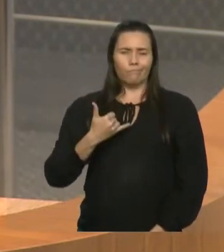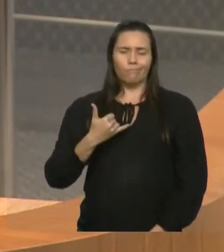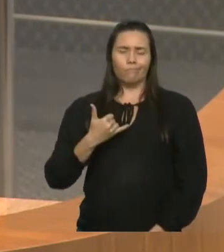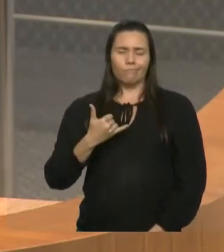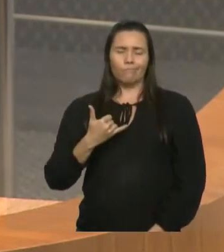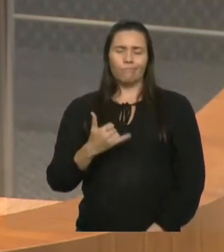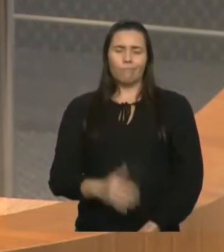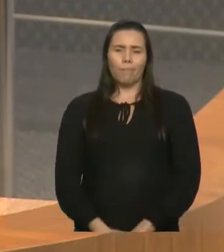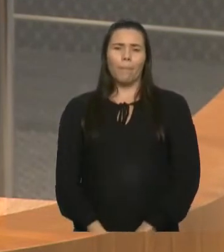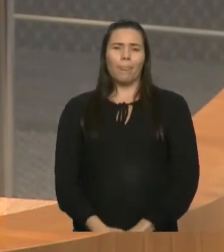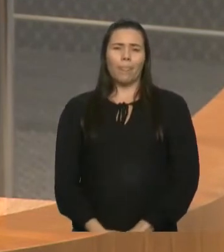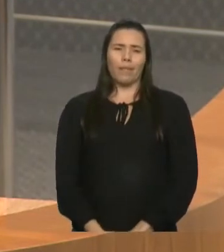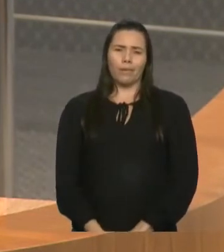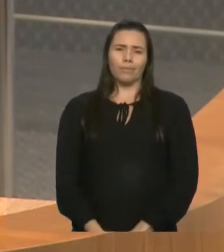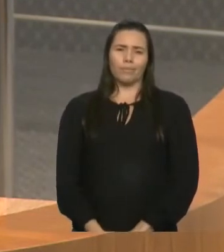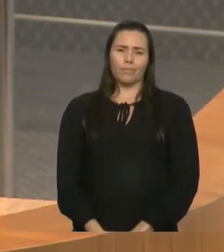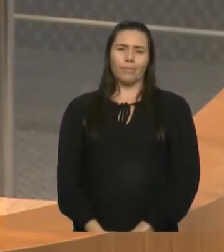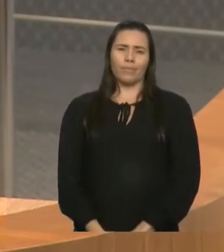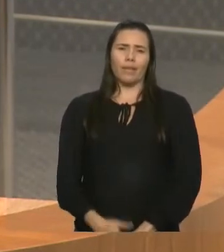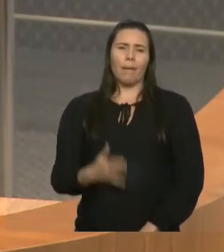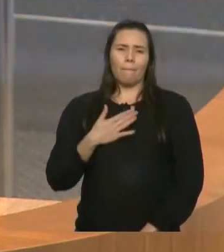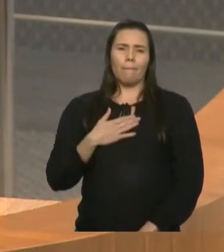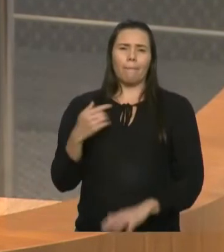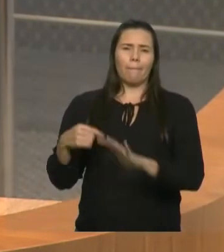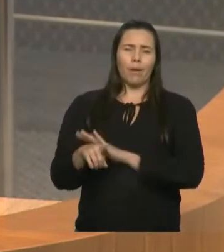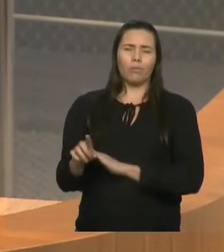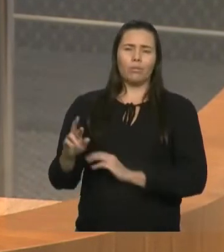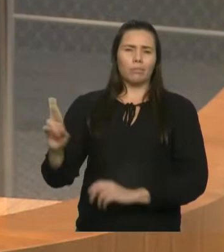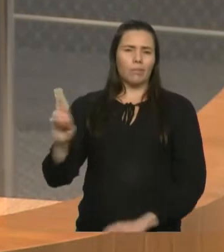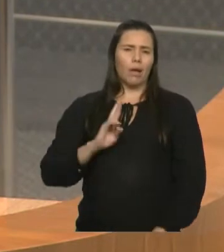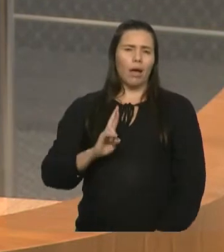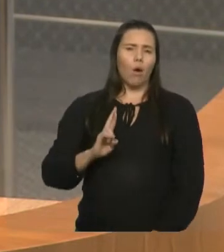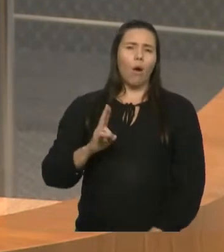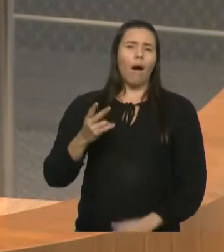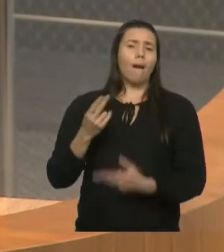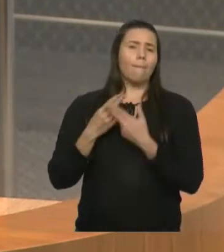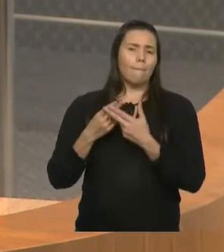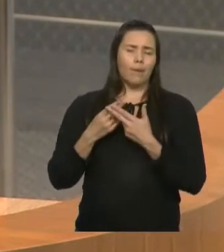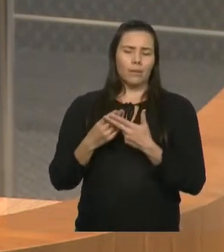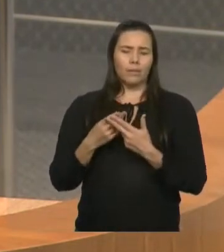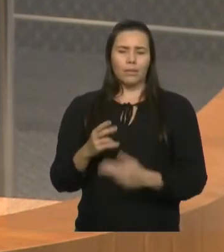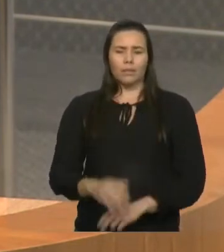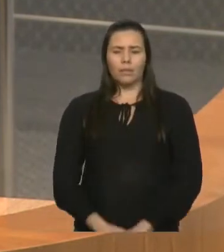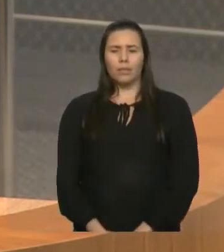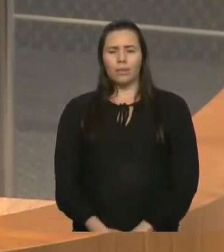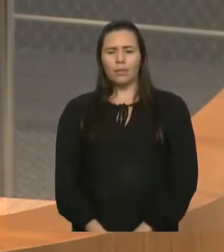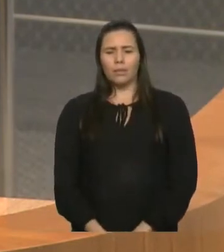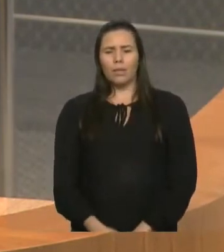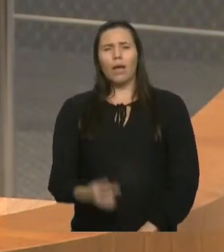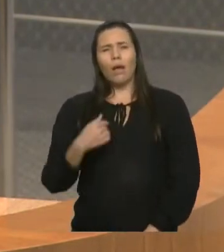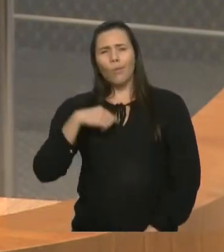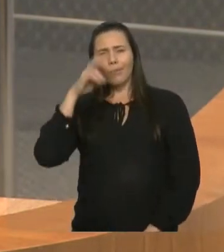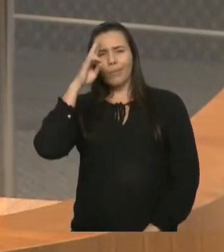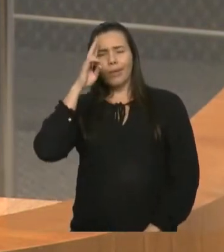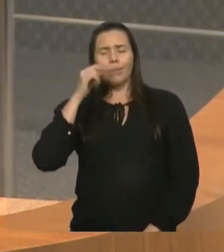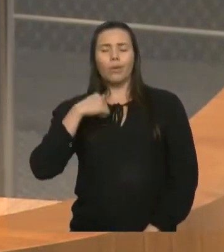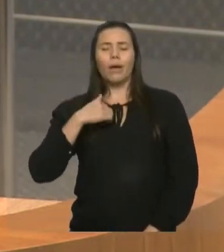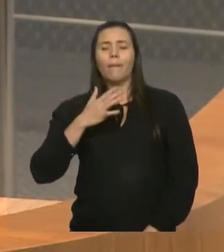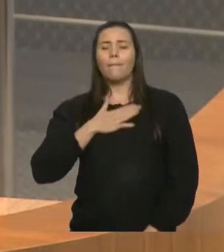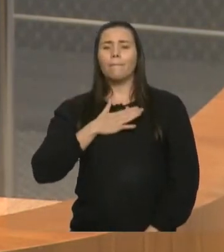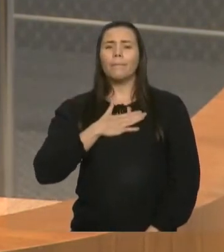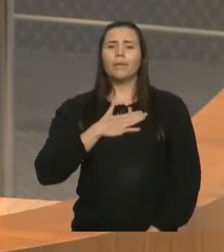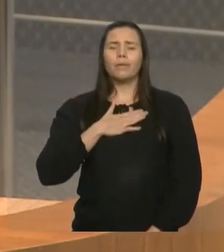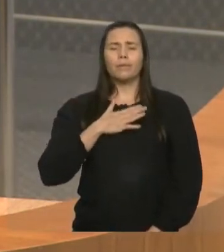população. Eu tiro para a minha realidade, da minha cidade, a falta de saúde, a falta de